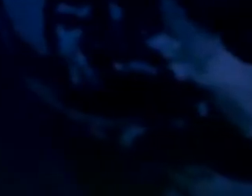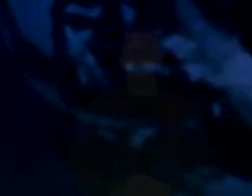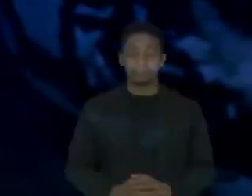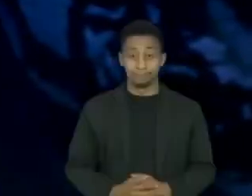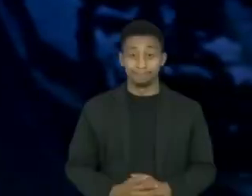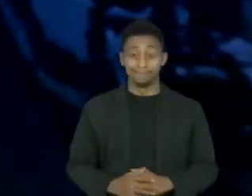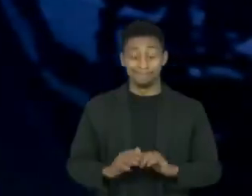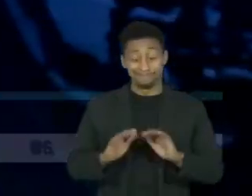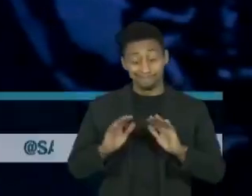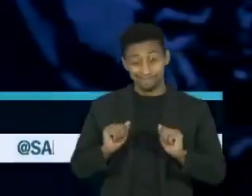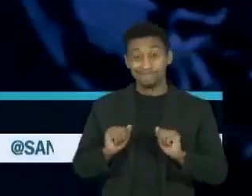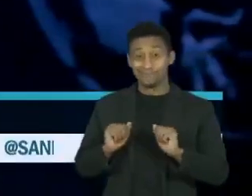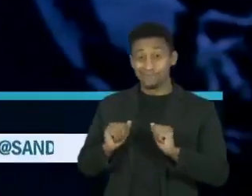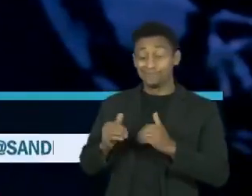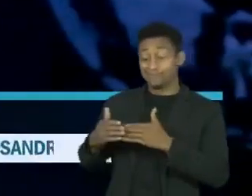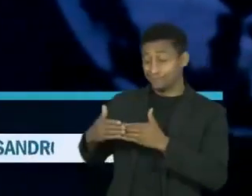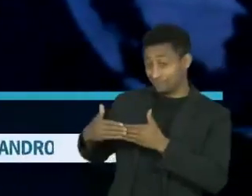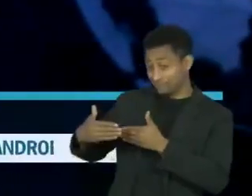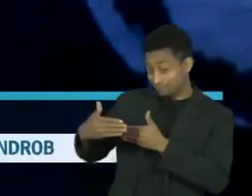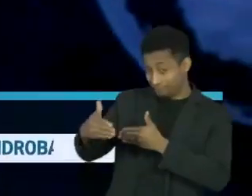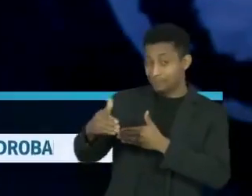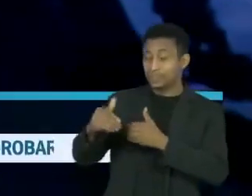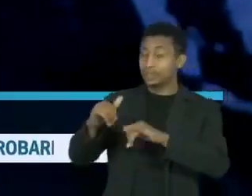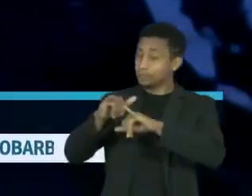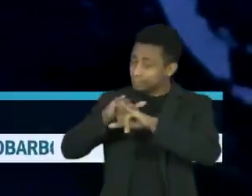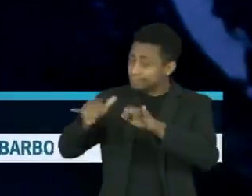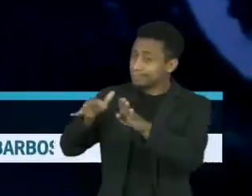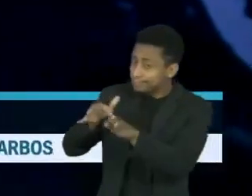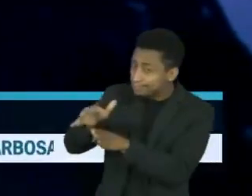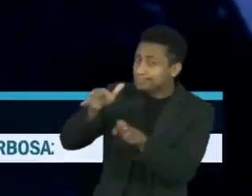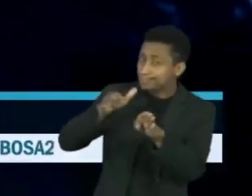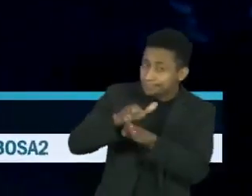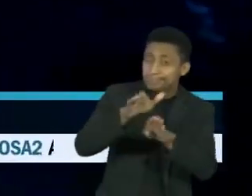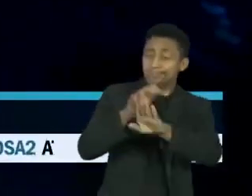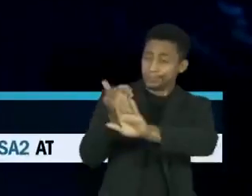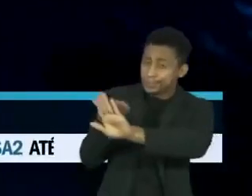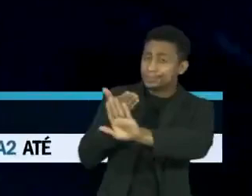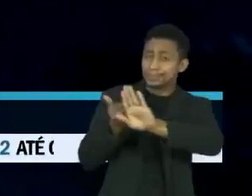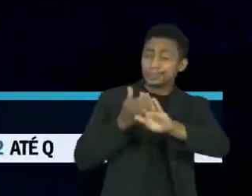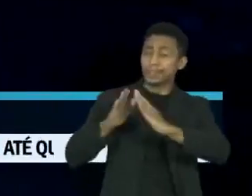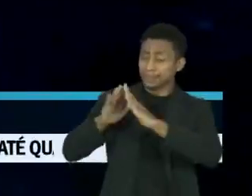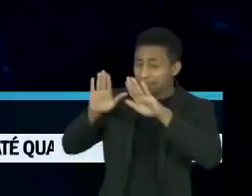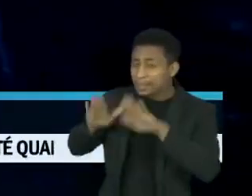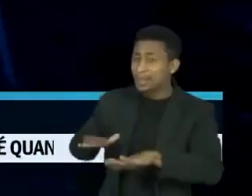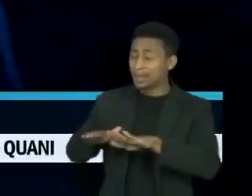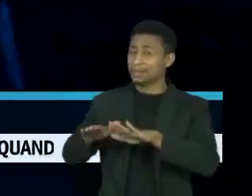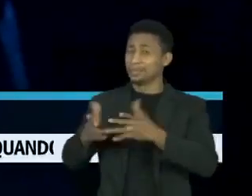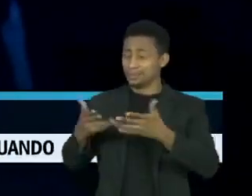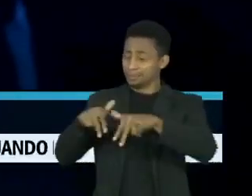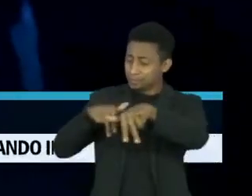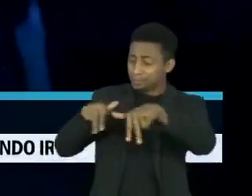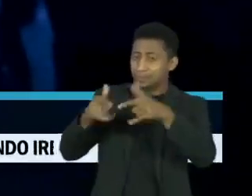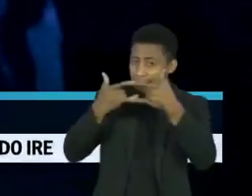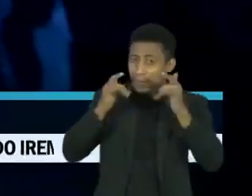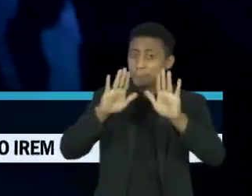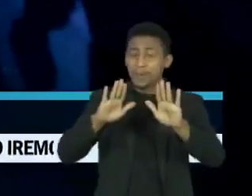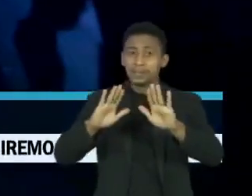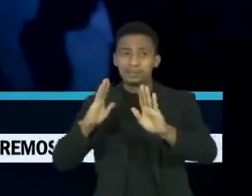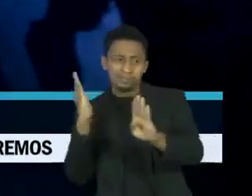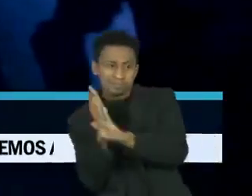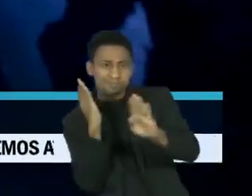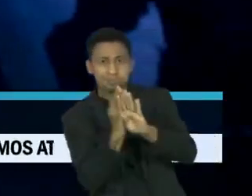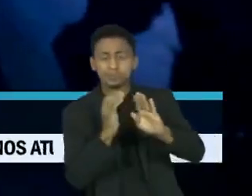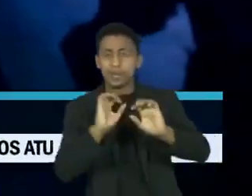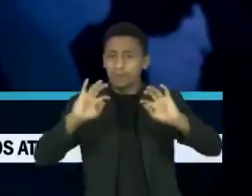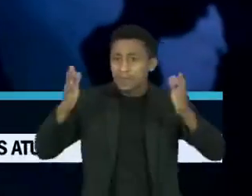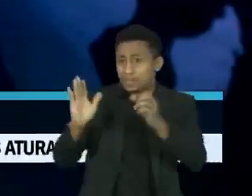Apesar das proibições e das orientações para a manutenção do isolamento, várias festas clandestinas foram flagradas em várias cidades brasileiras